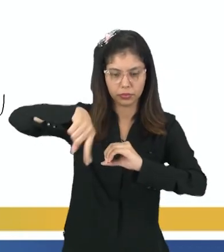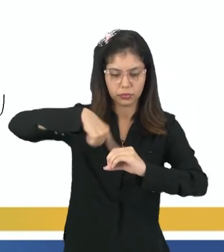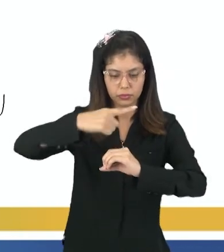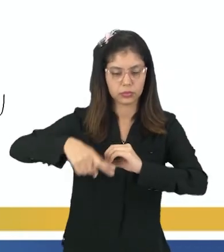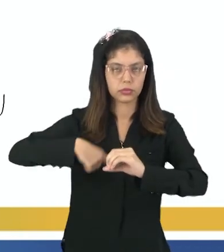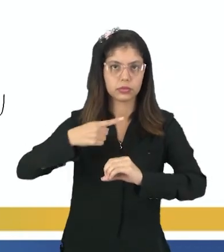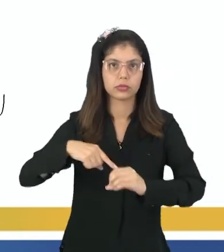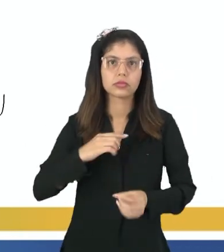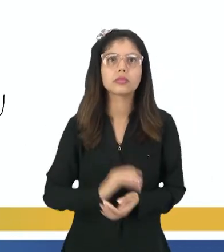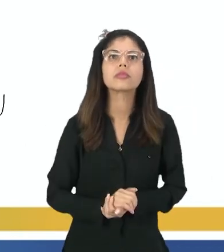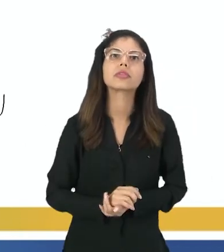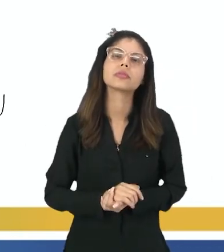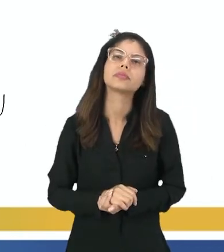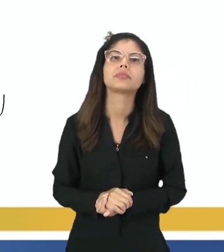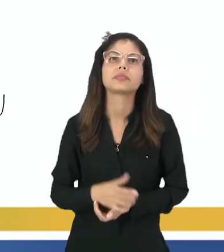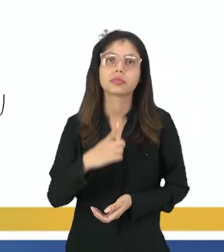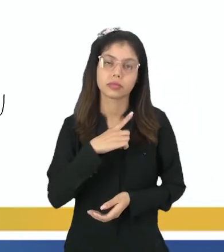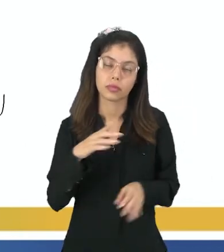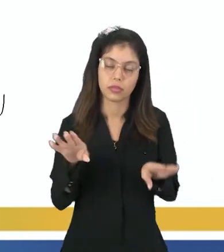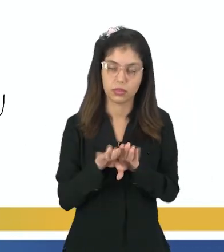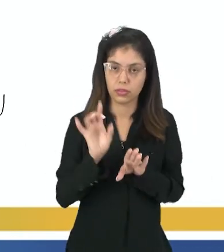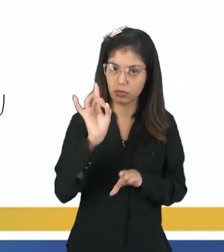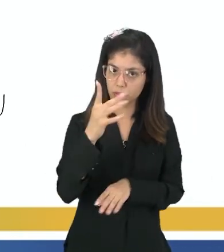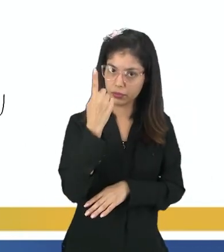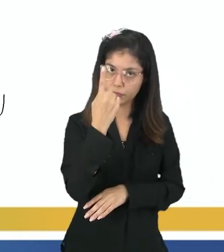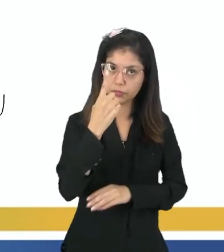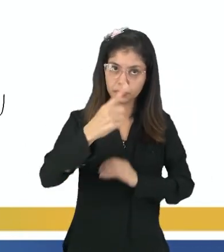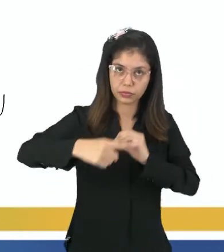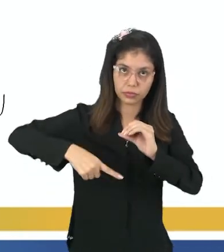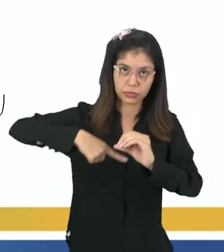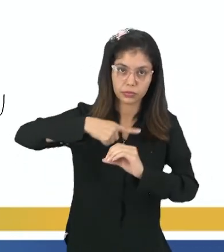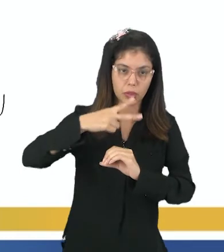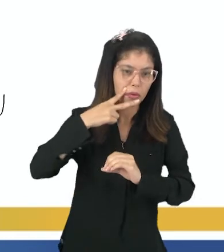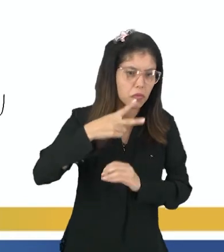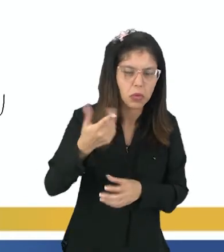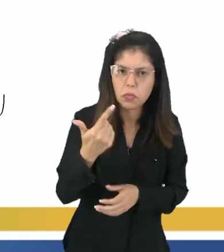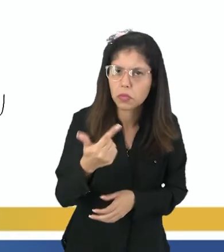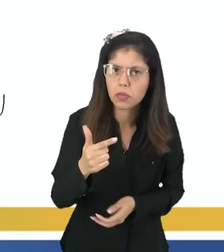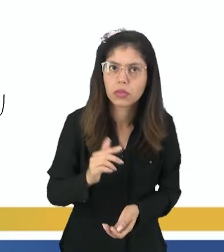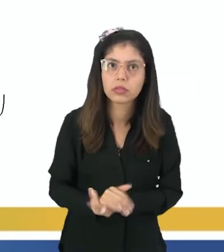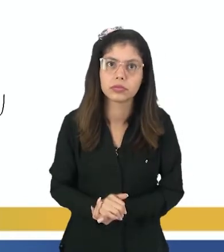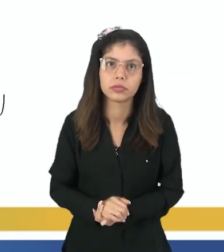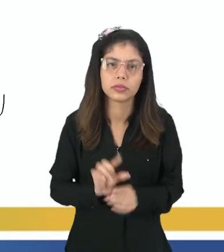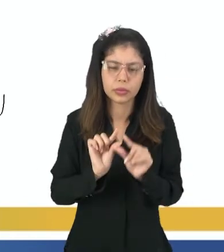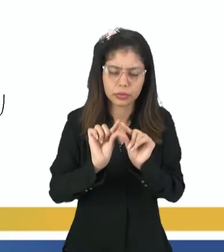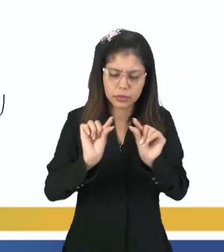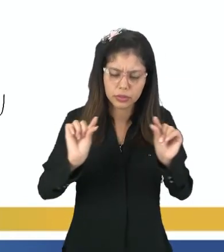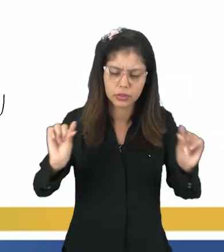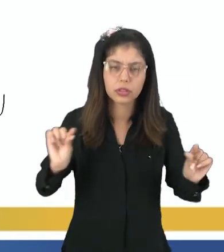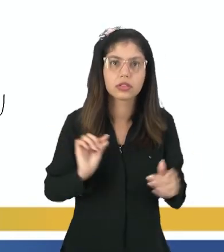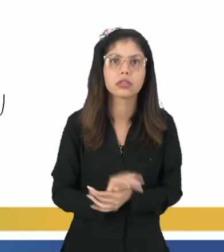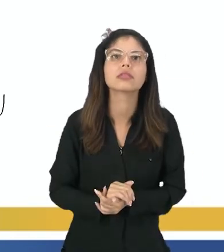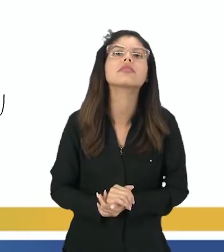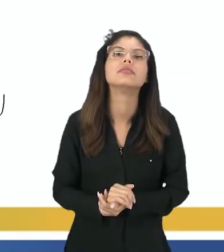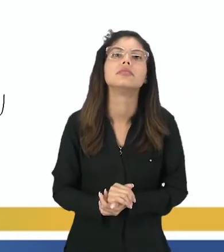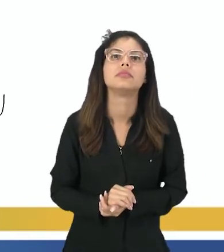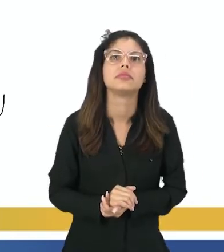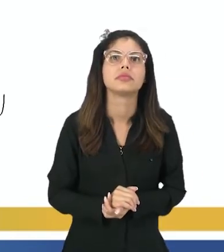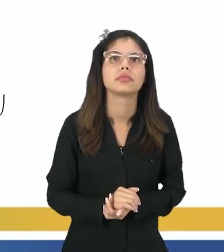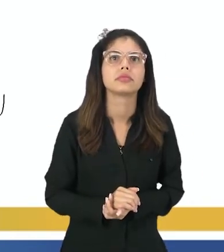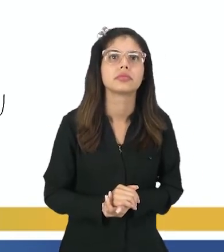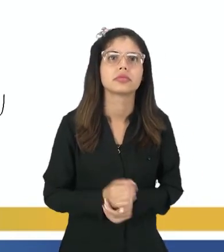tá? Júpiter, ele também tem um anel, só que ele não é visível, porque é um anel bem fino e que são os planetas